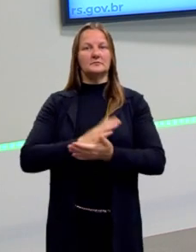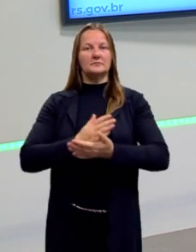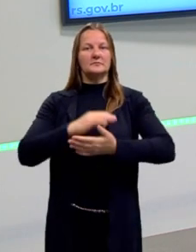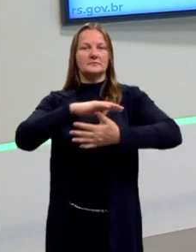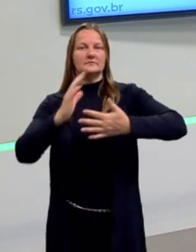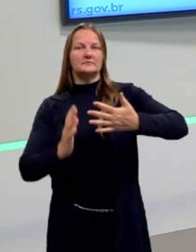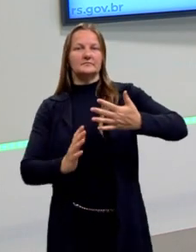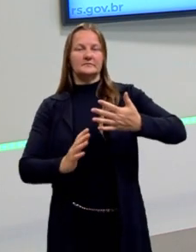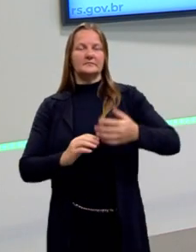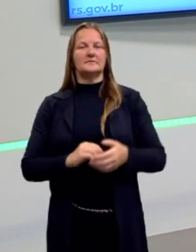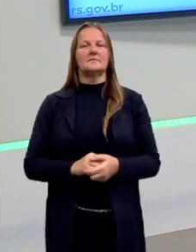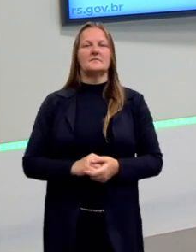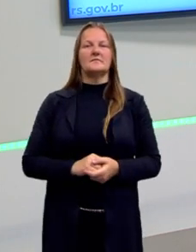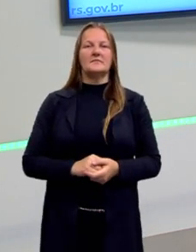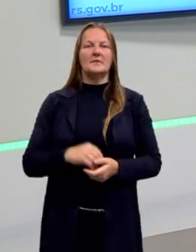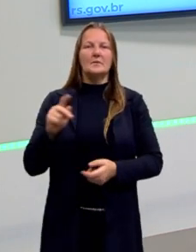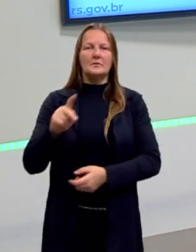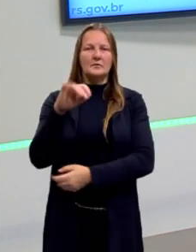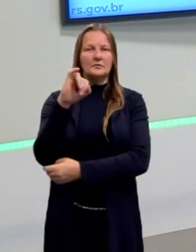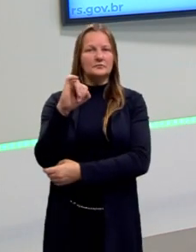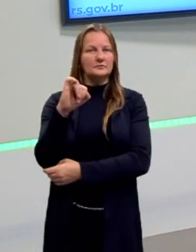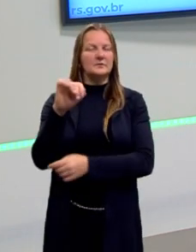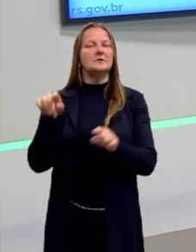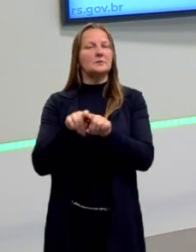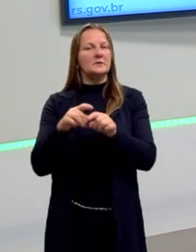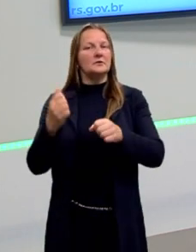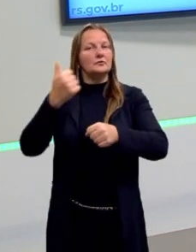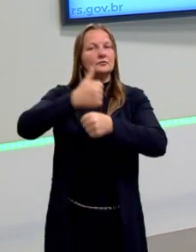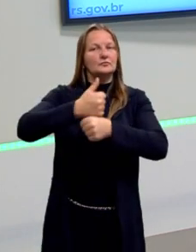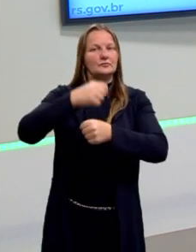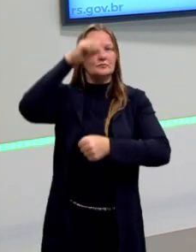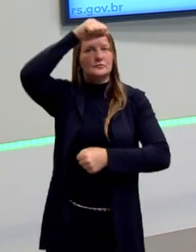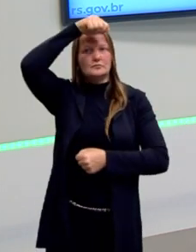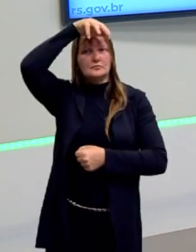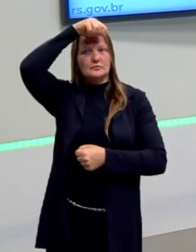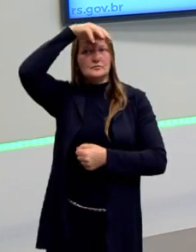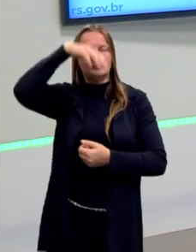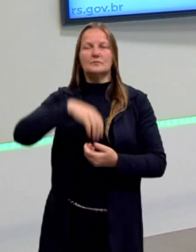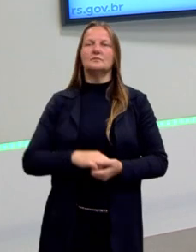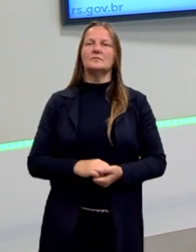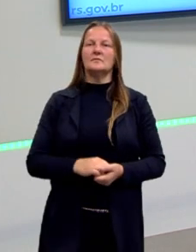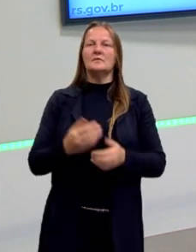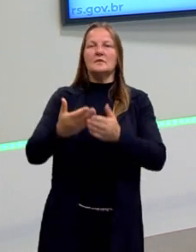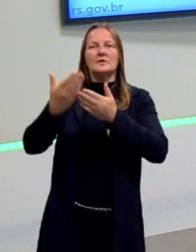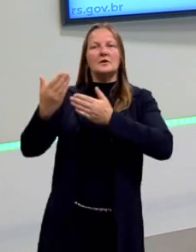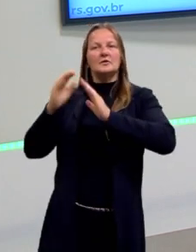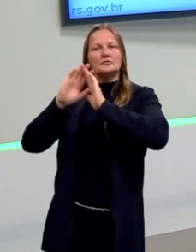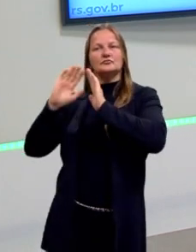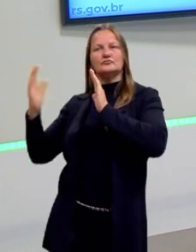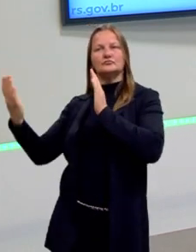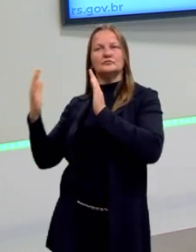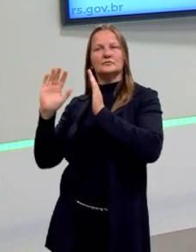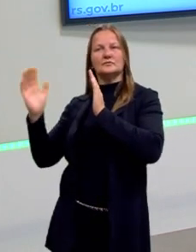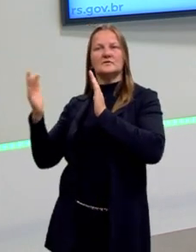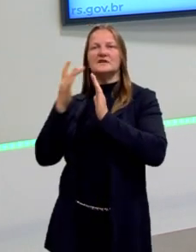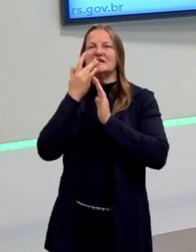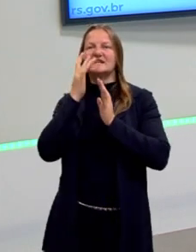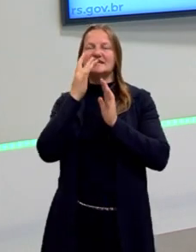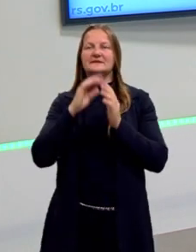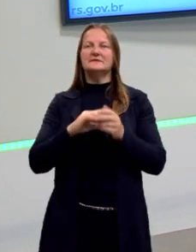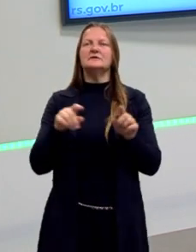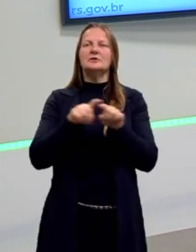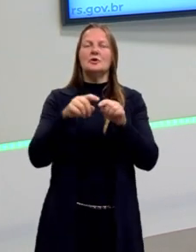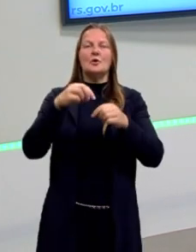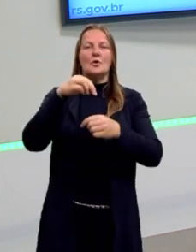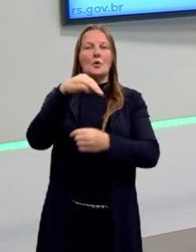meninas das Libras, a Lucimeia e a Suzana. E aqui atrás de mim tem um quadro branco e também aqui tem um